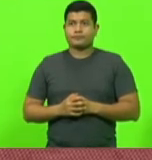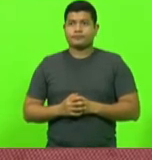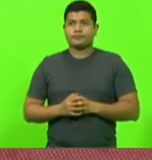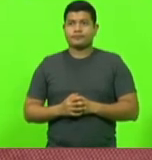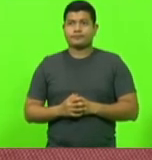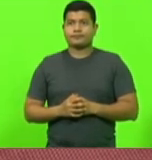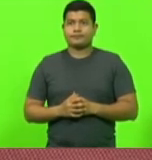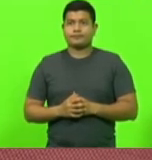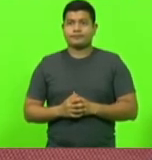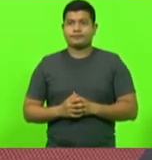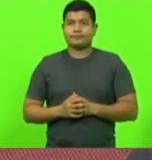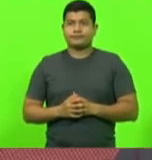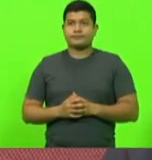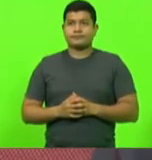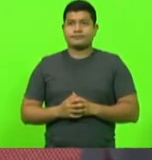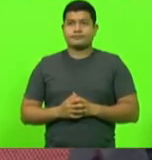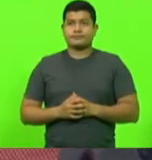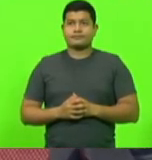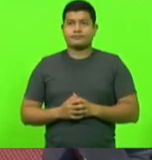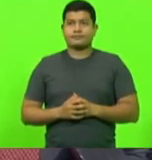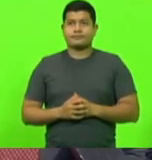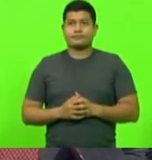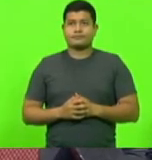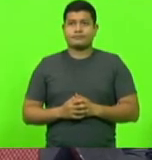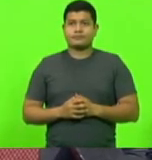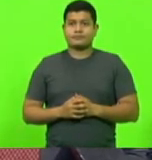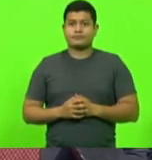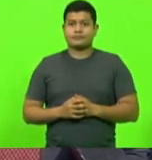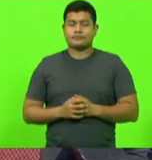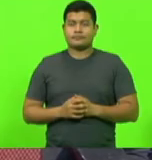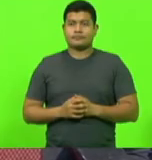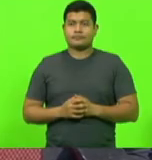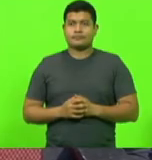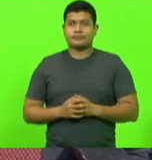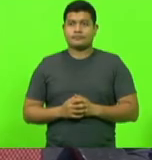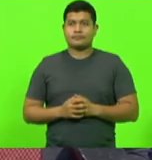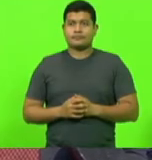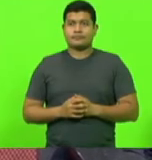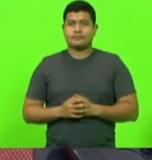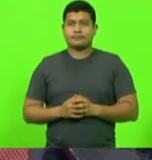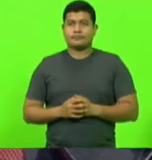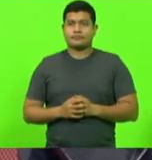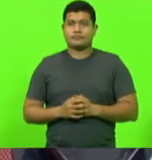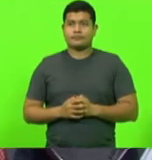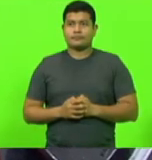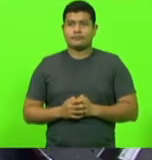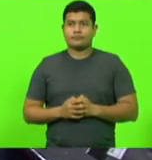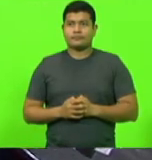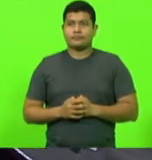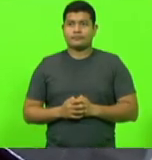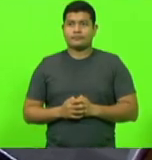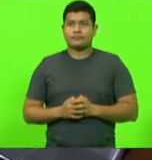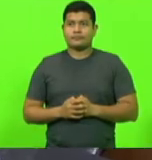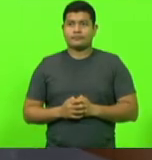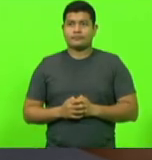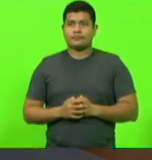Boa Excelência, não usará o horário do partido? Não. Boa Excelência, Maurício.